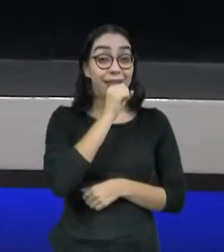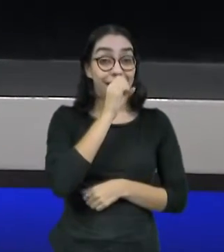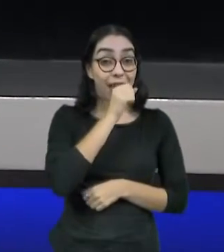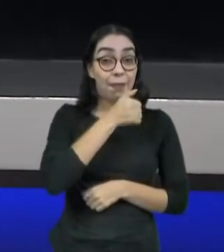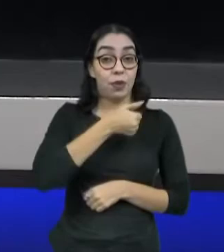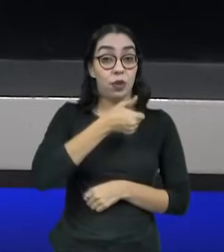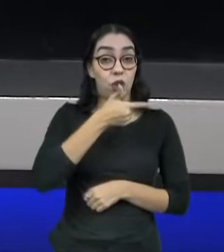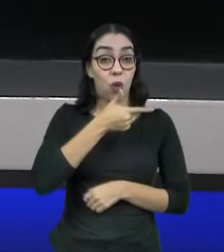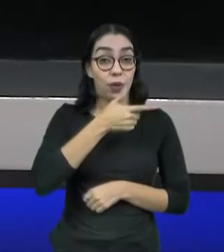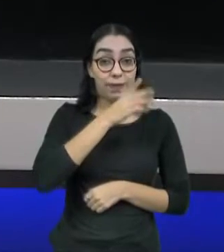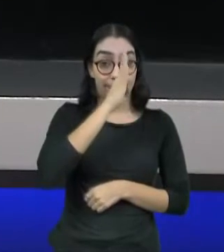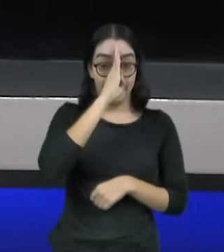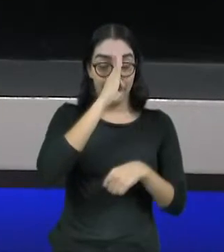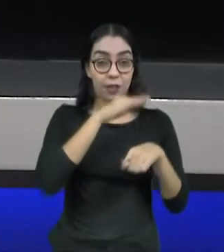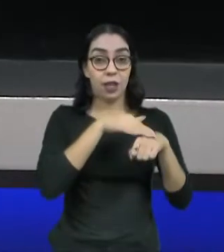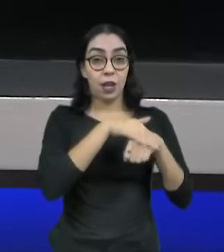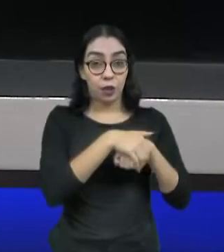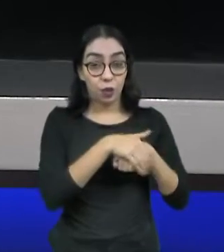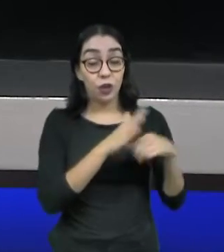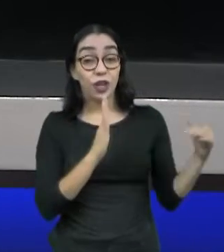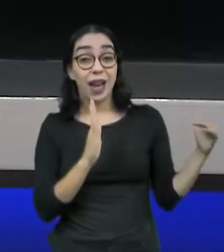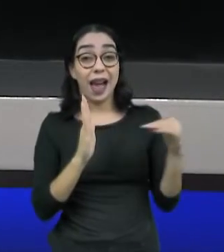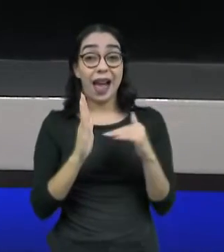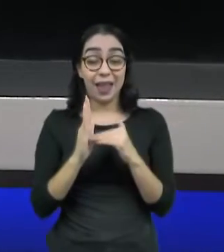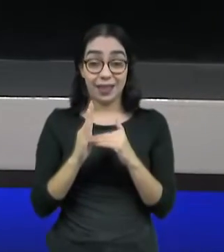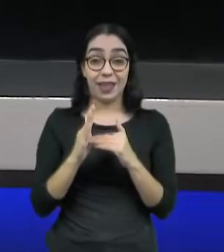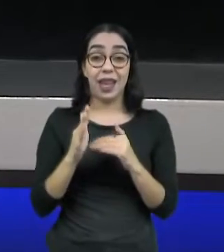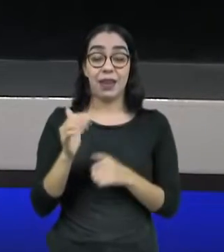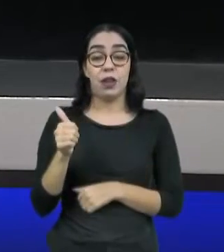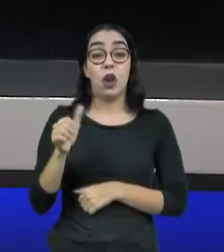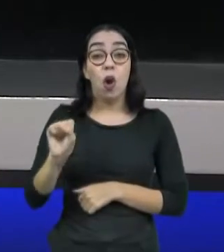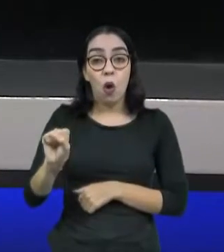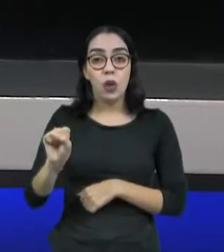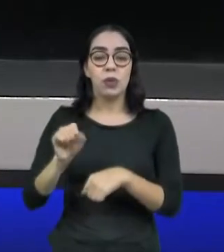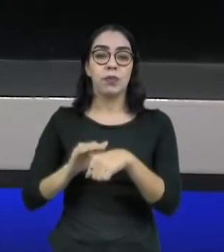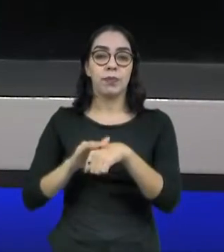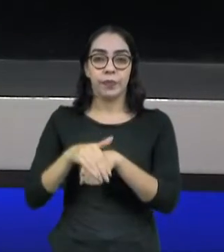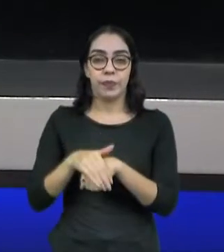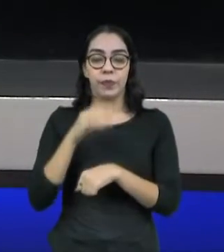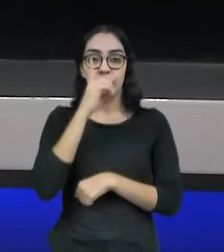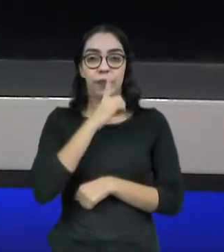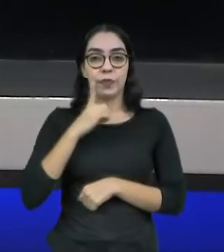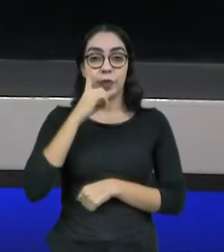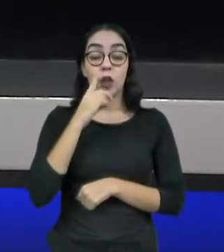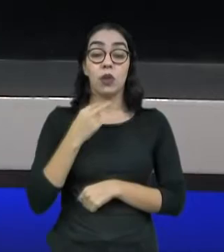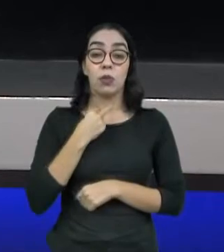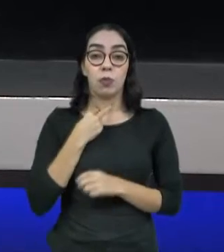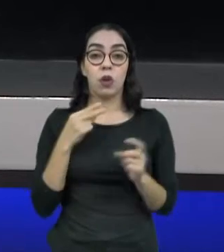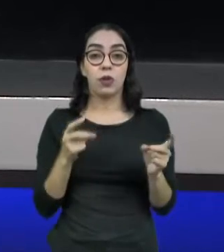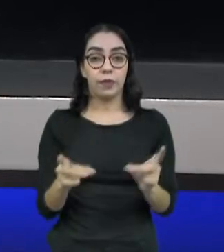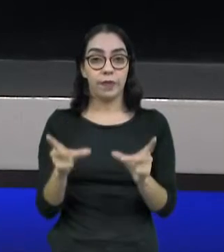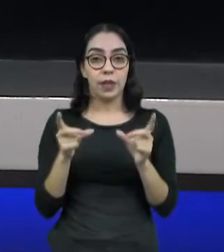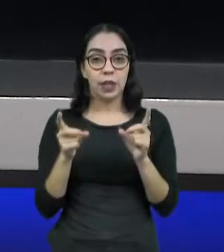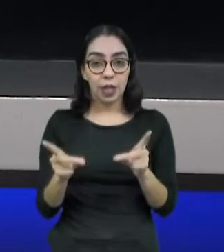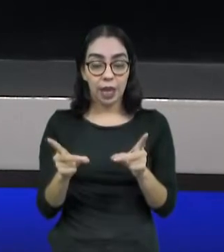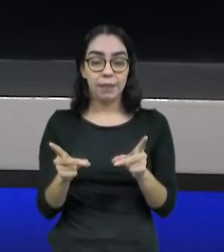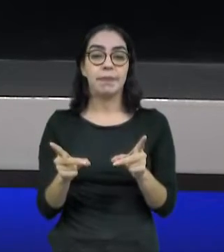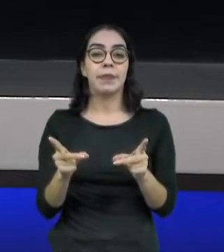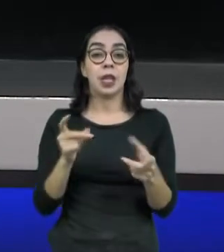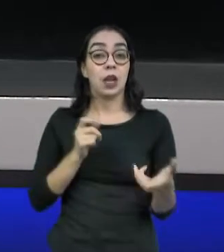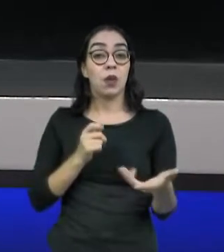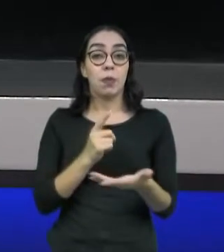oito horas da noite do domingo da eleição, estão proibidas a venda e o consumo de bebidas alcoólicas em bares,